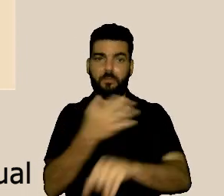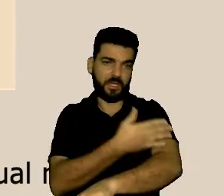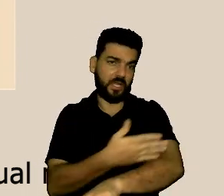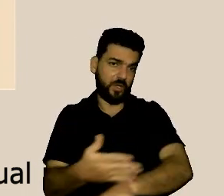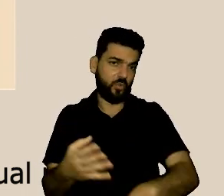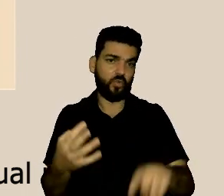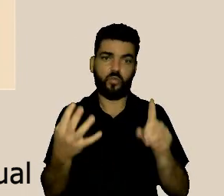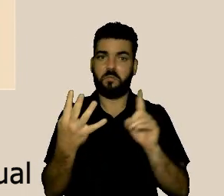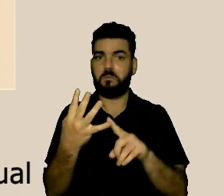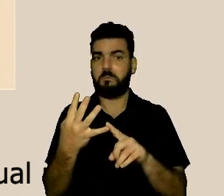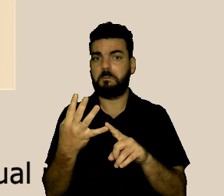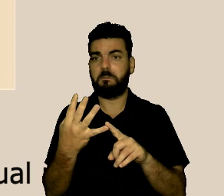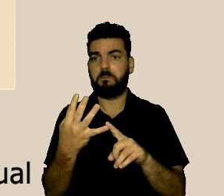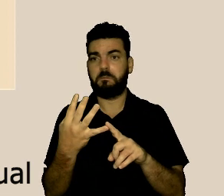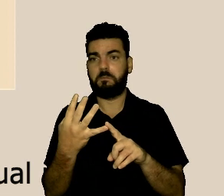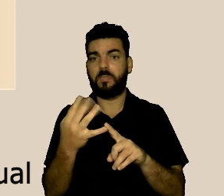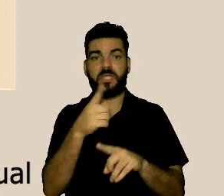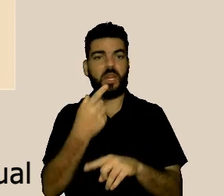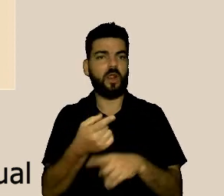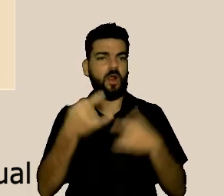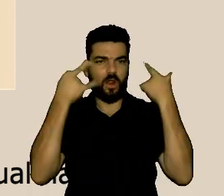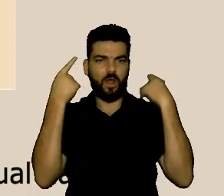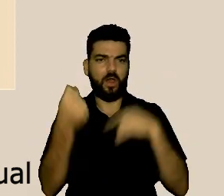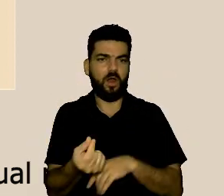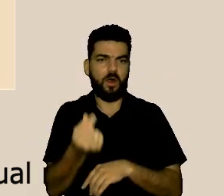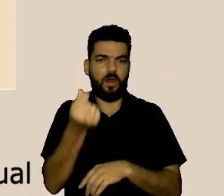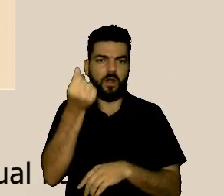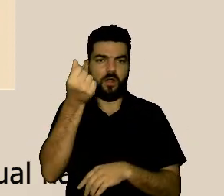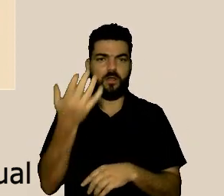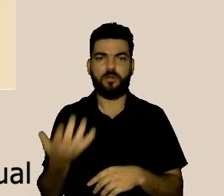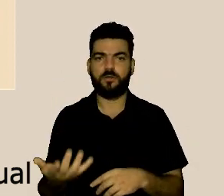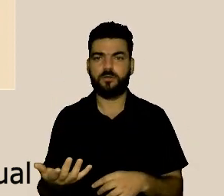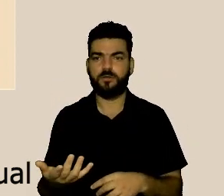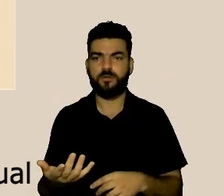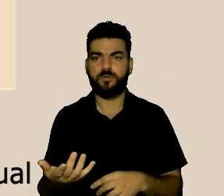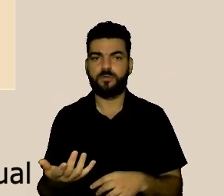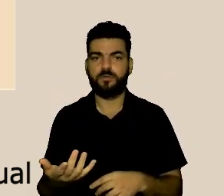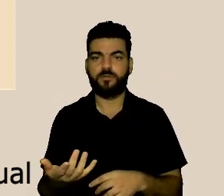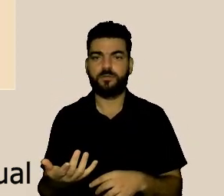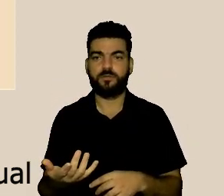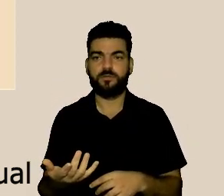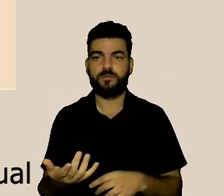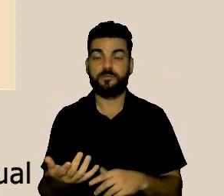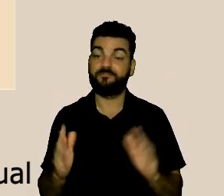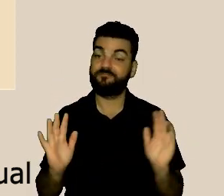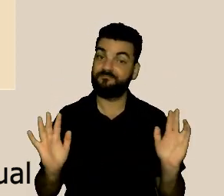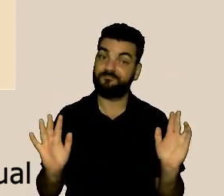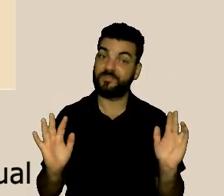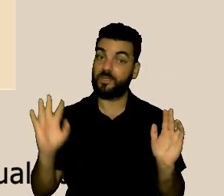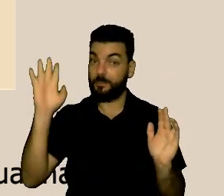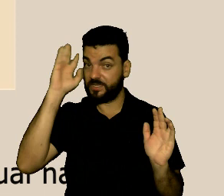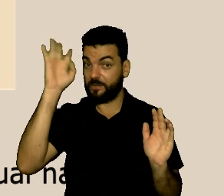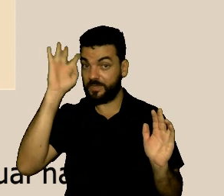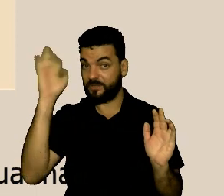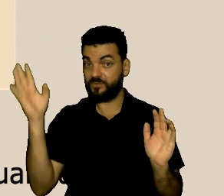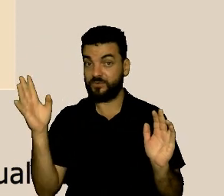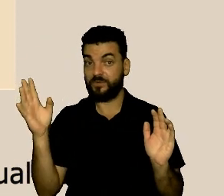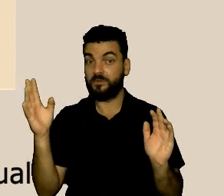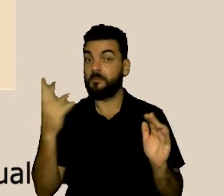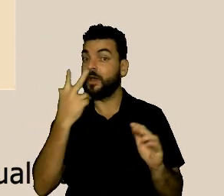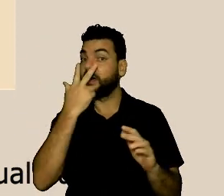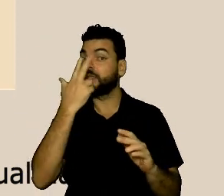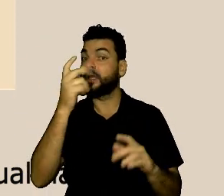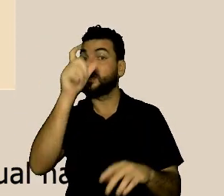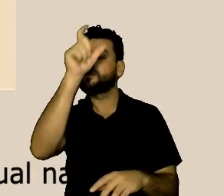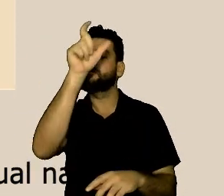e ele é capitalista então dentro desse ideal que permeou as